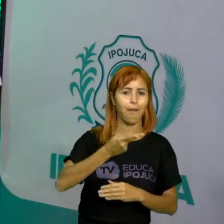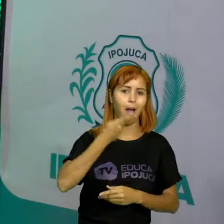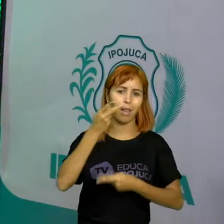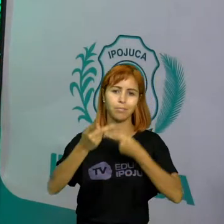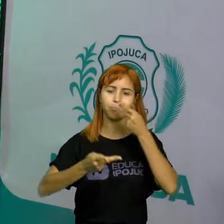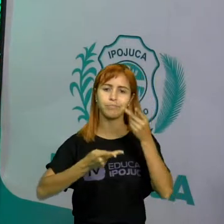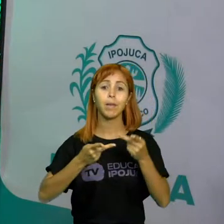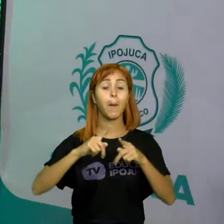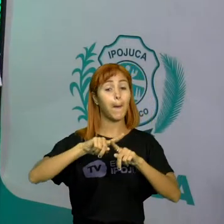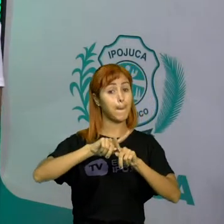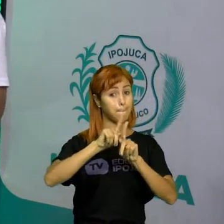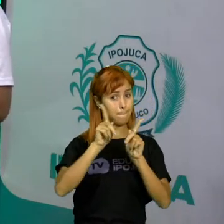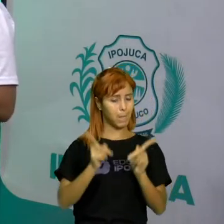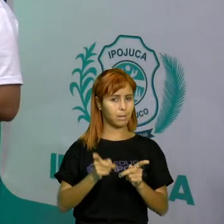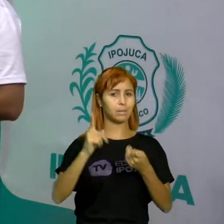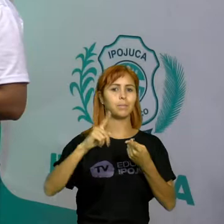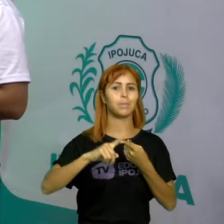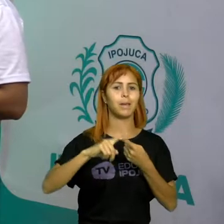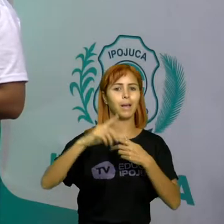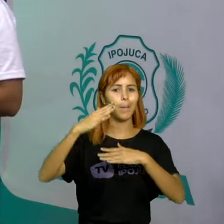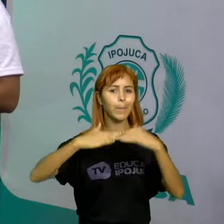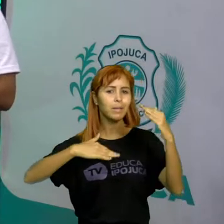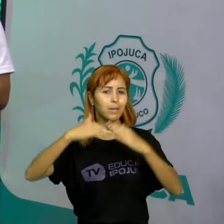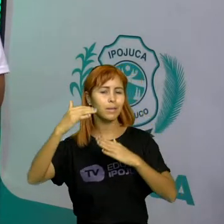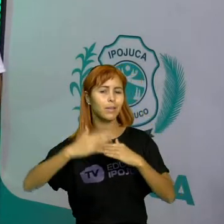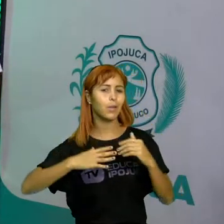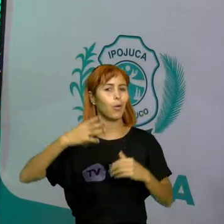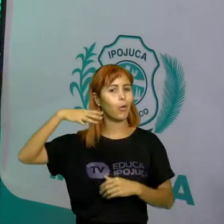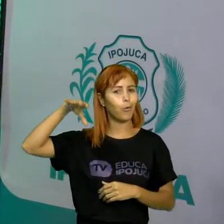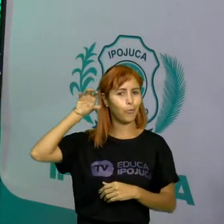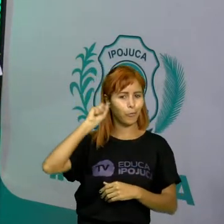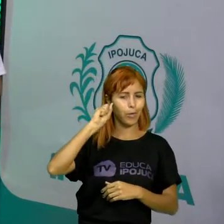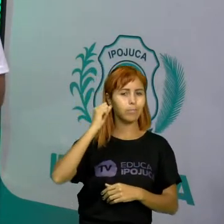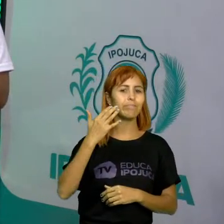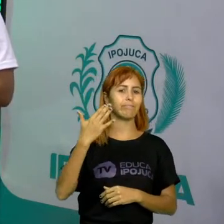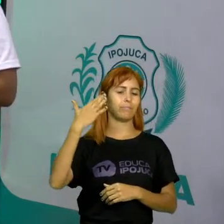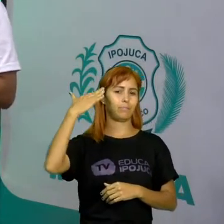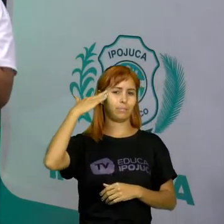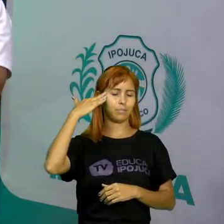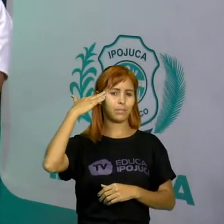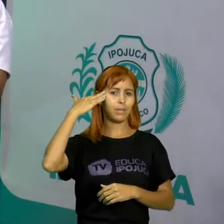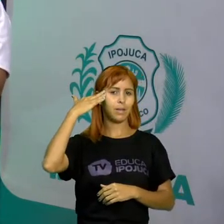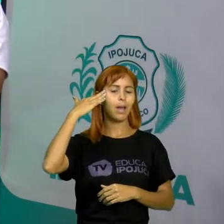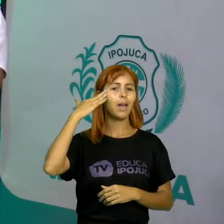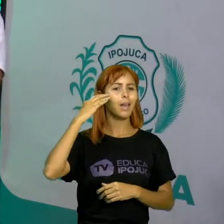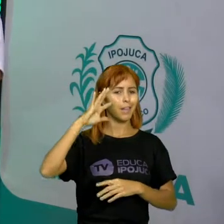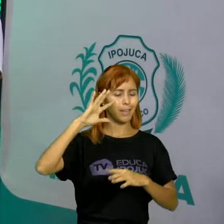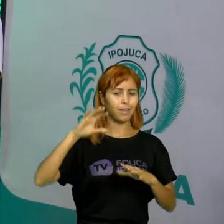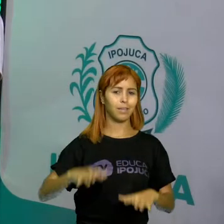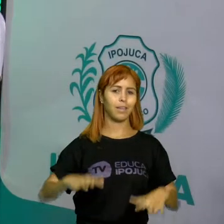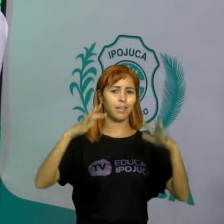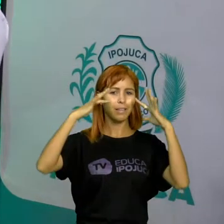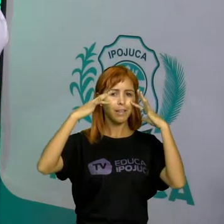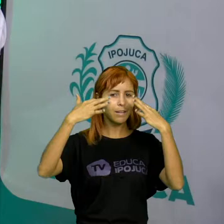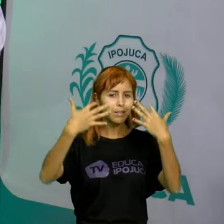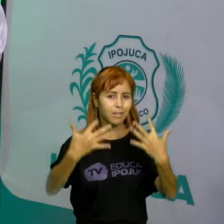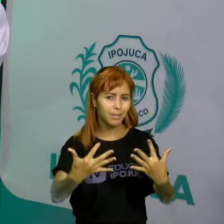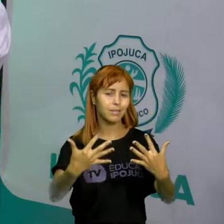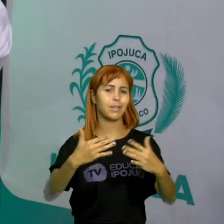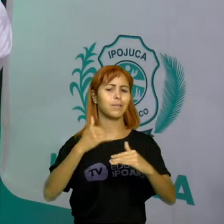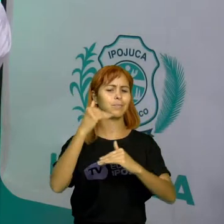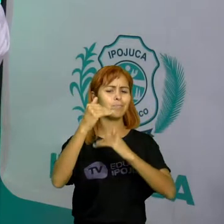mas também a capacidade de ouvir com compreensão. E aí que interessante esse processo, né?